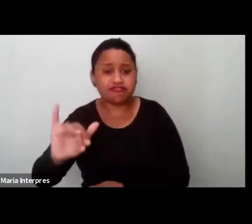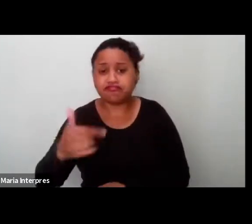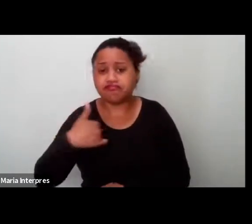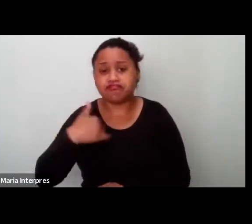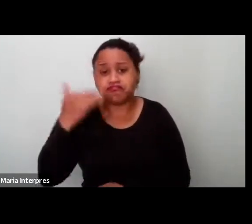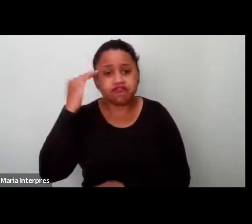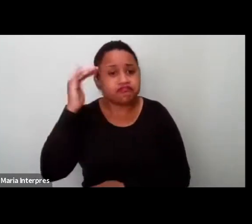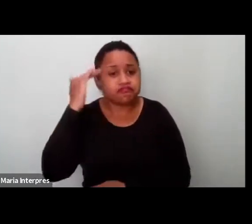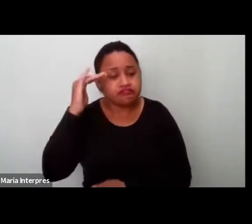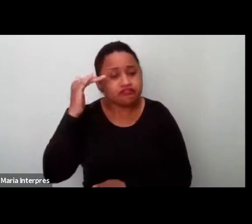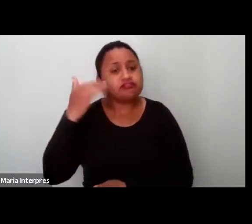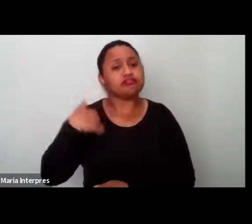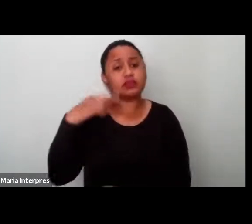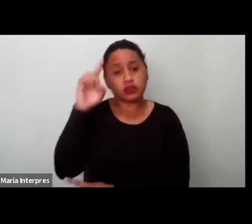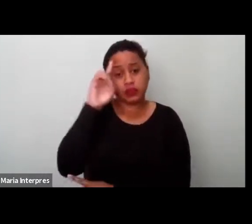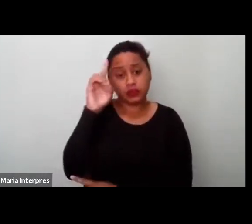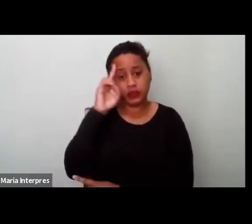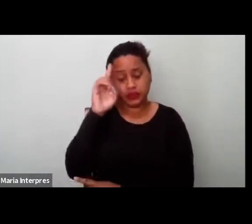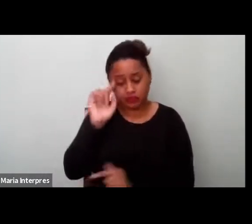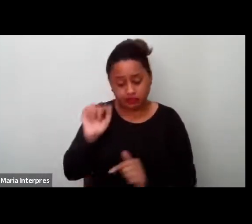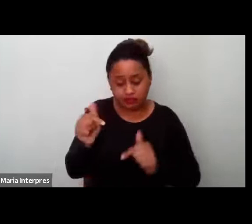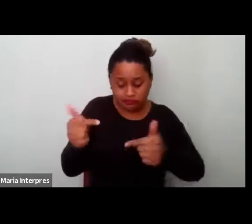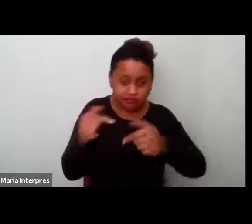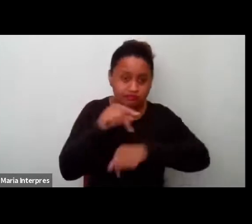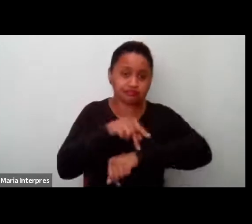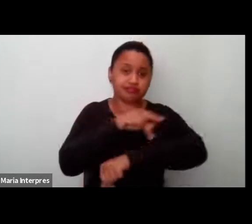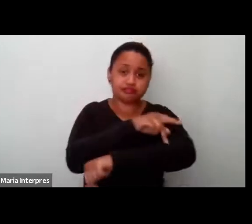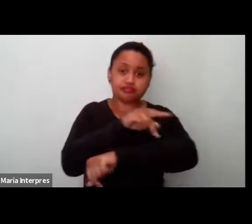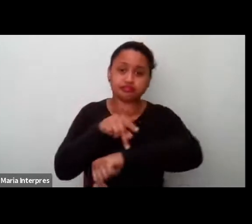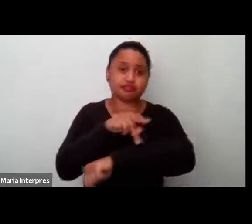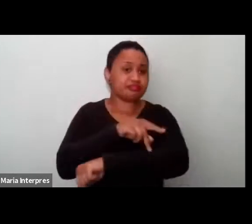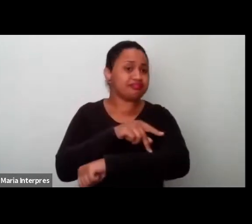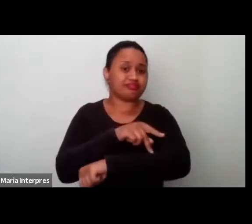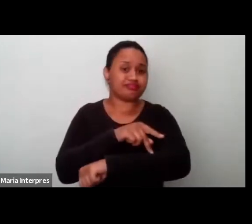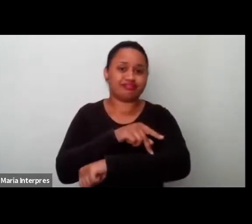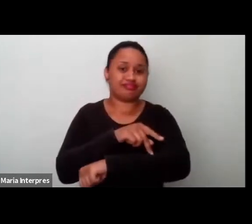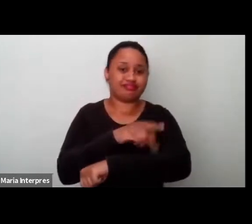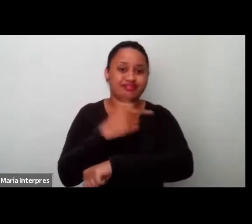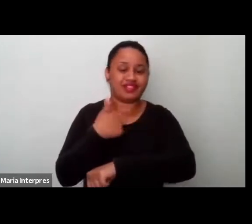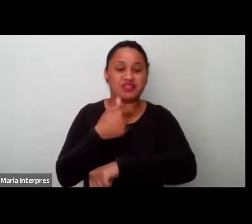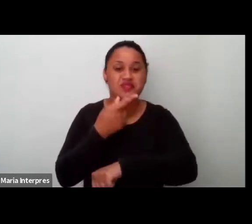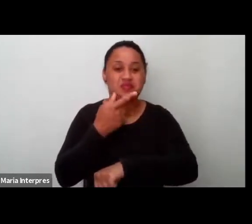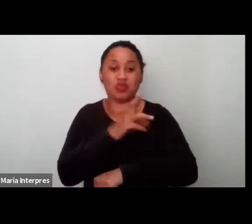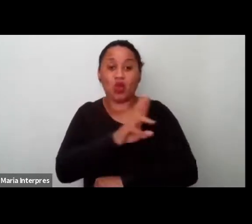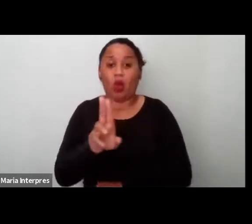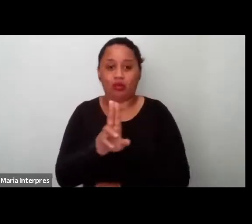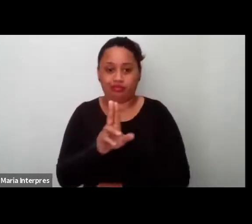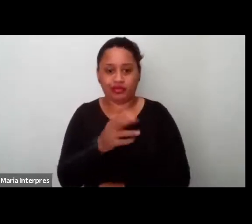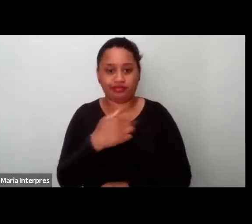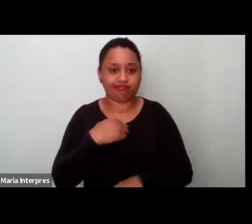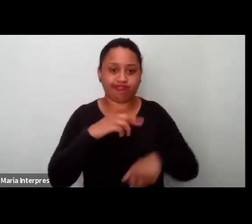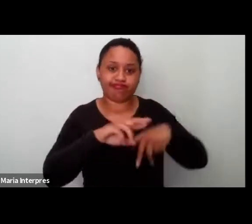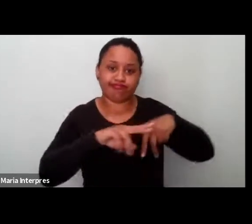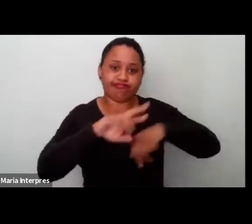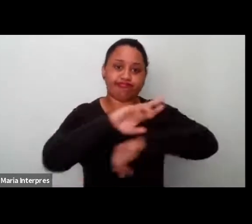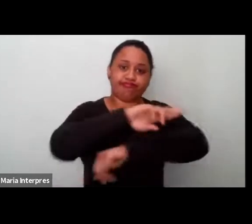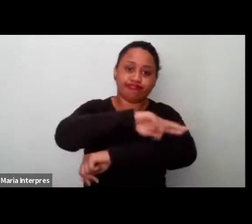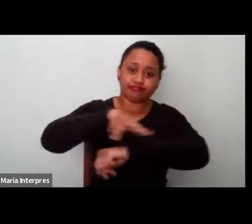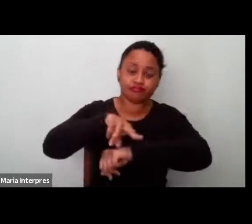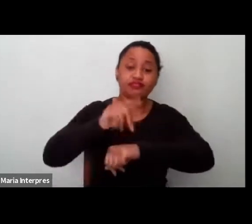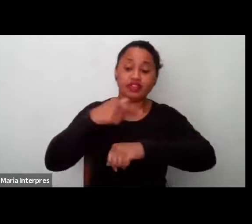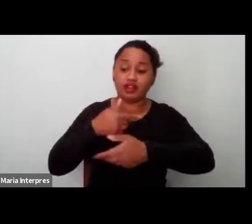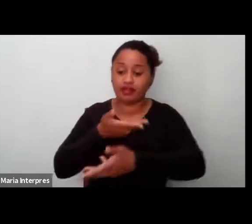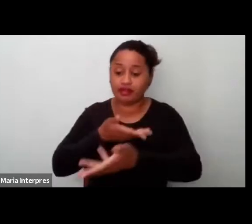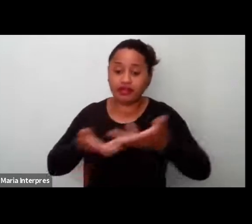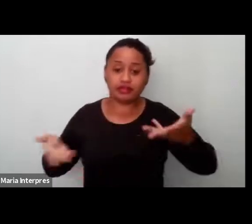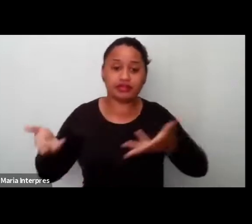cotidianidade, com o fazer pedagógico, necessariamente não nomeamos elas. As relações que forjam as